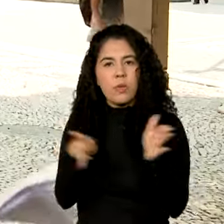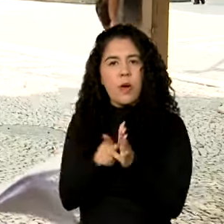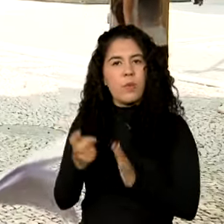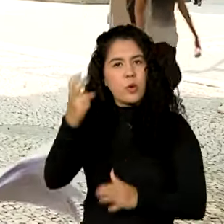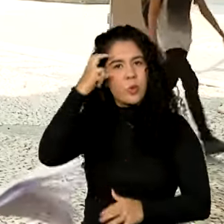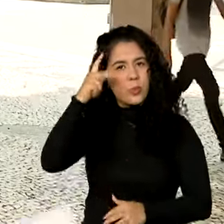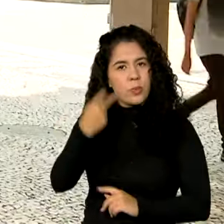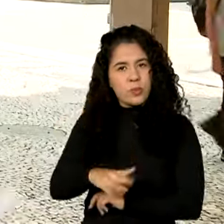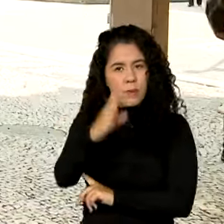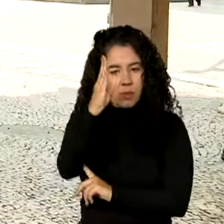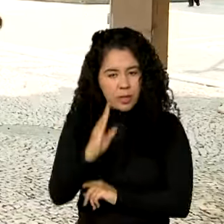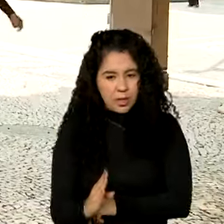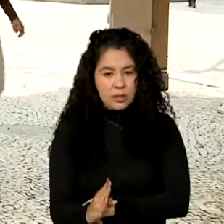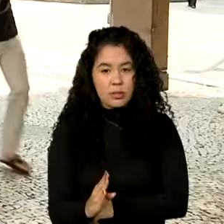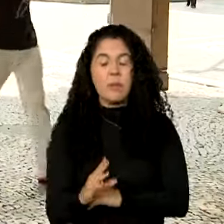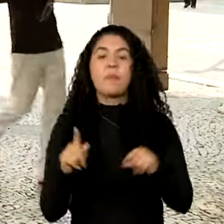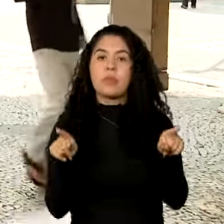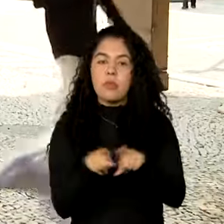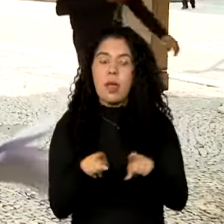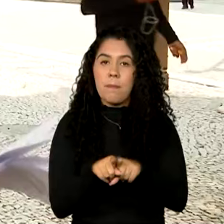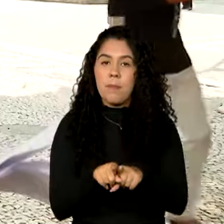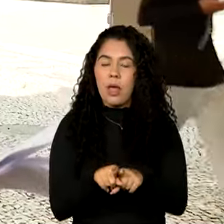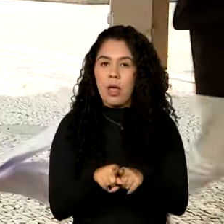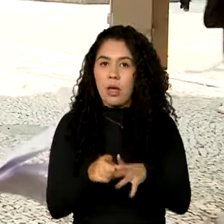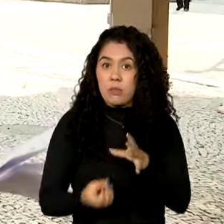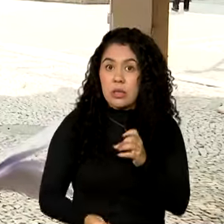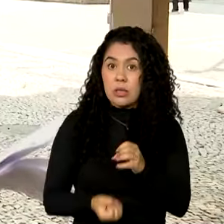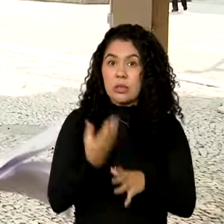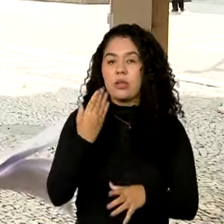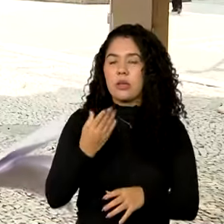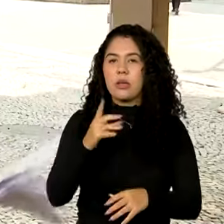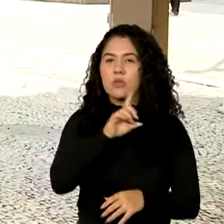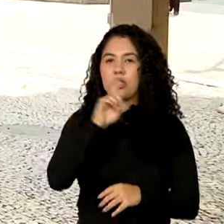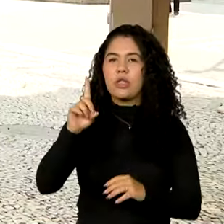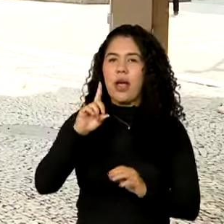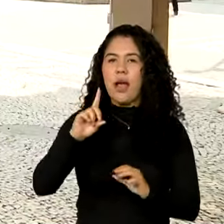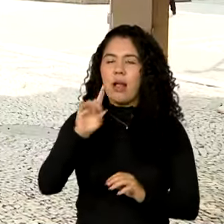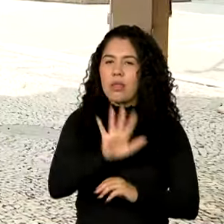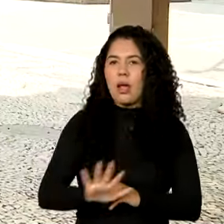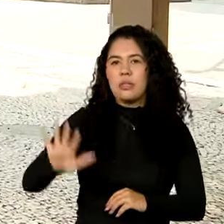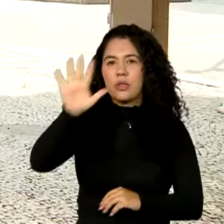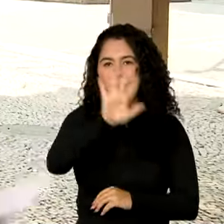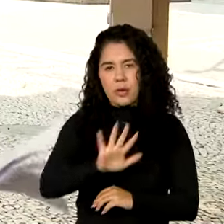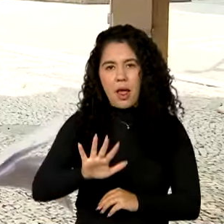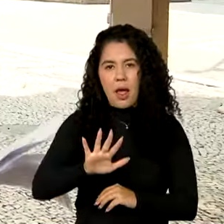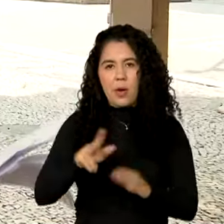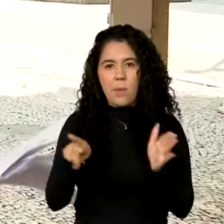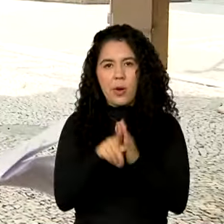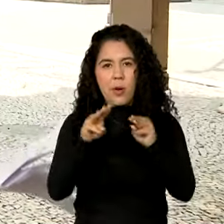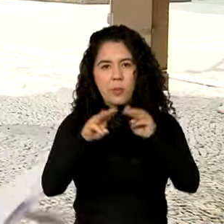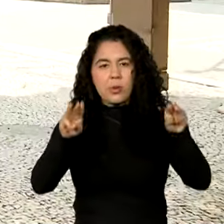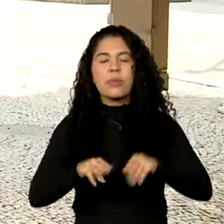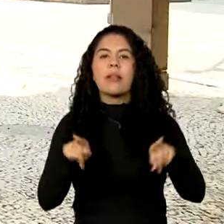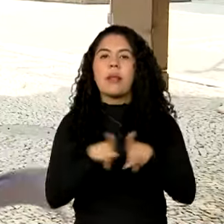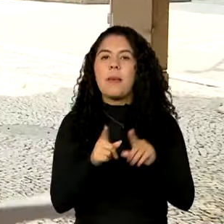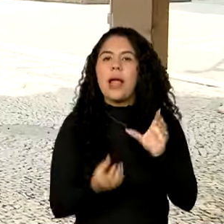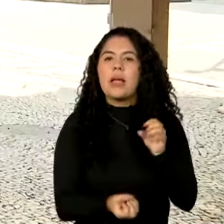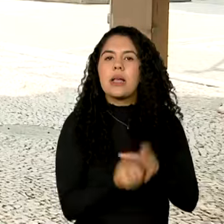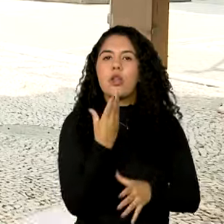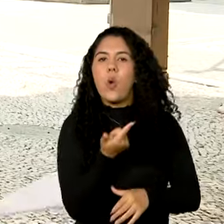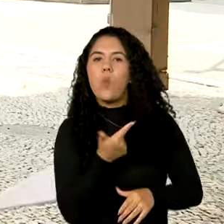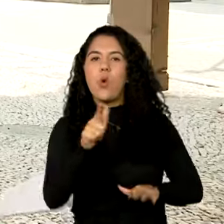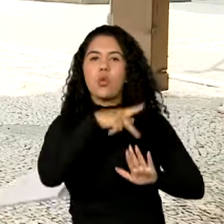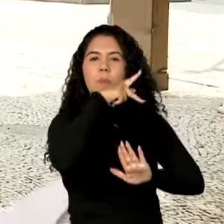brasileiro. Junto à criação do Dia do Museu, o governo federal criou o projeto Adote um Museu para